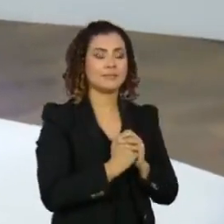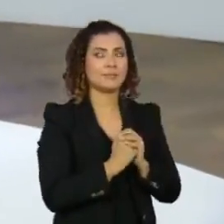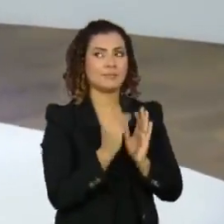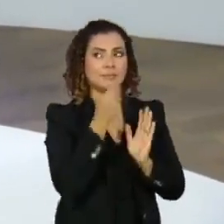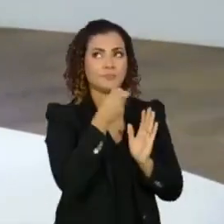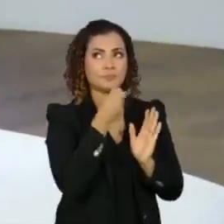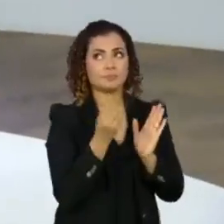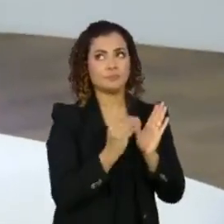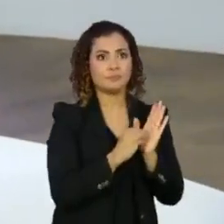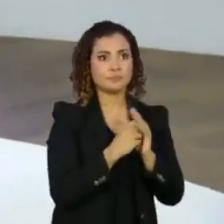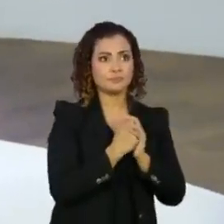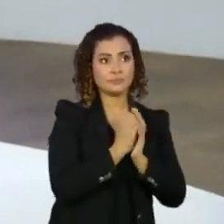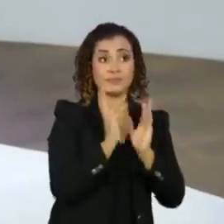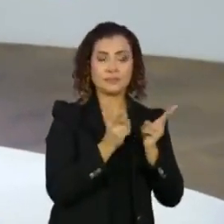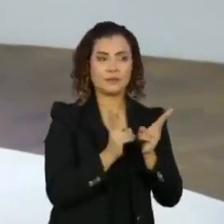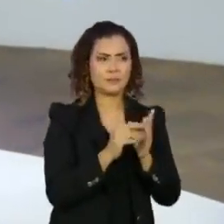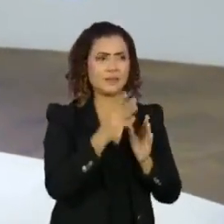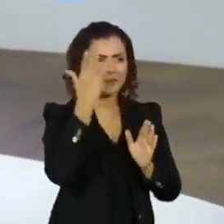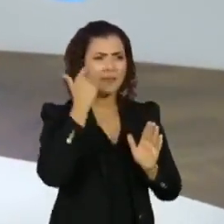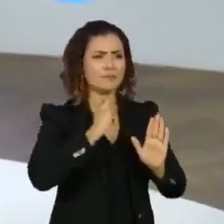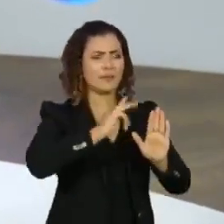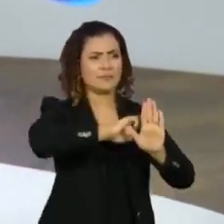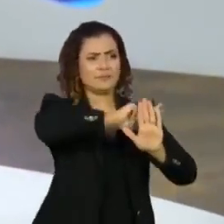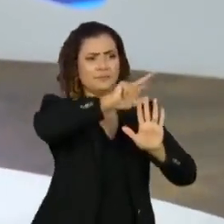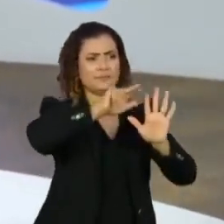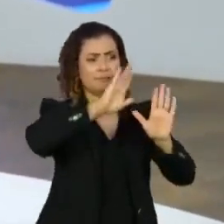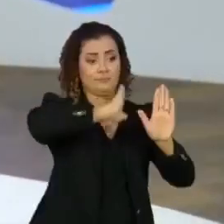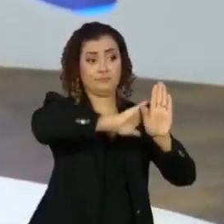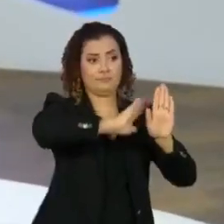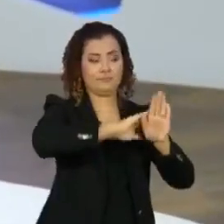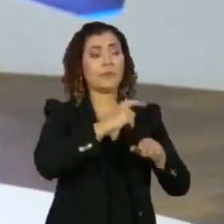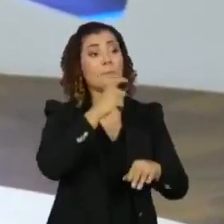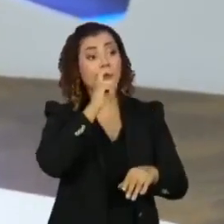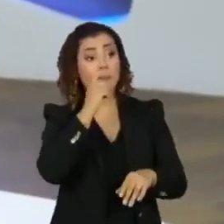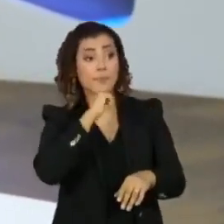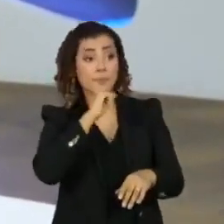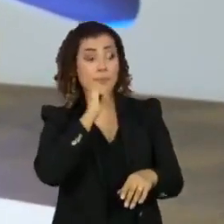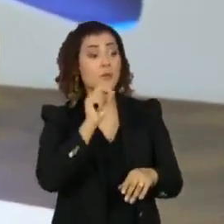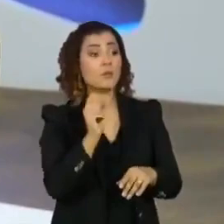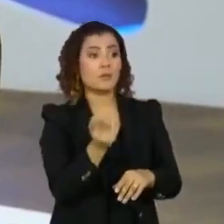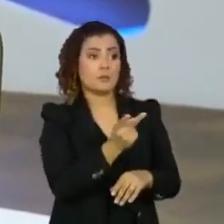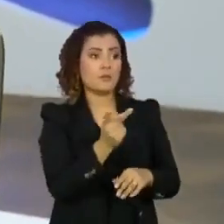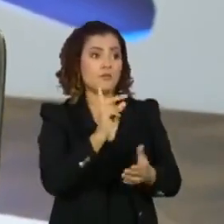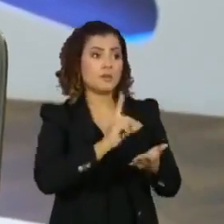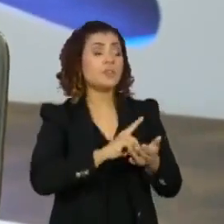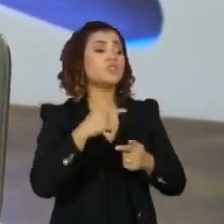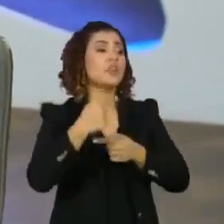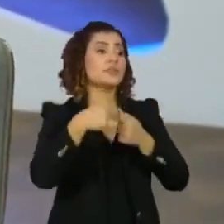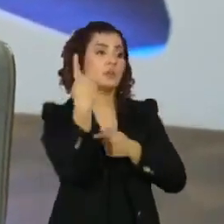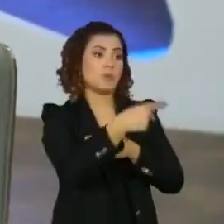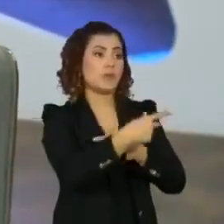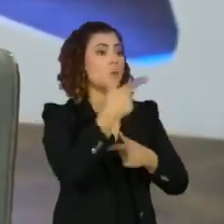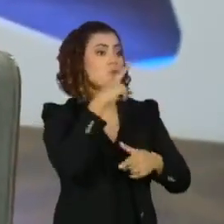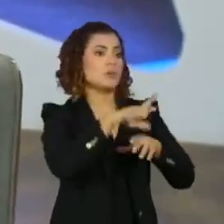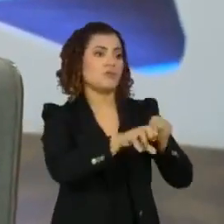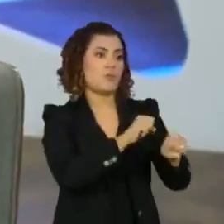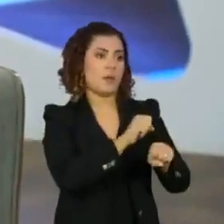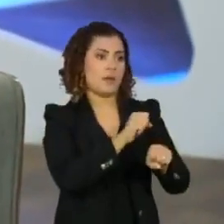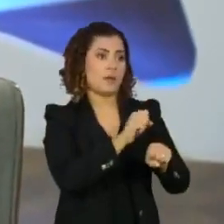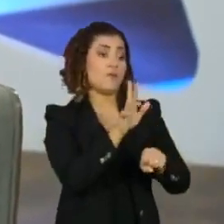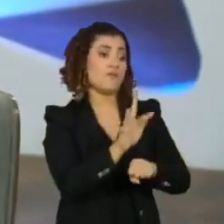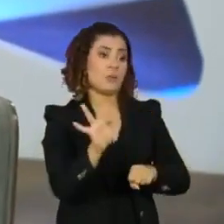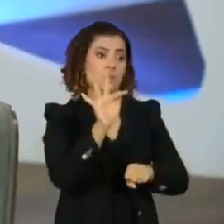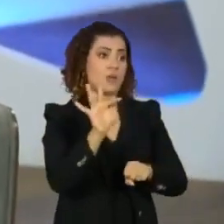E eu acho que tem muitas questões aí. Primeiro, meus pais são os únicos, primeiros e únicos da geração deles a se formarem numa